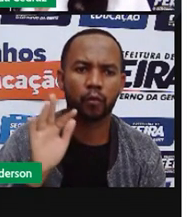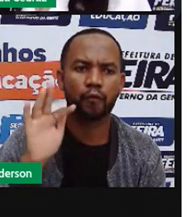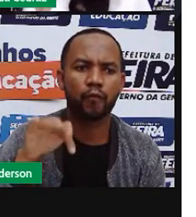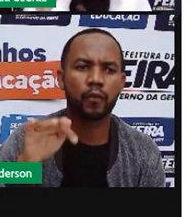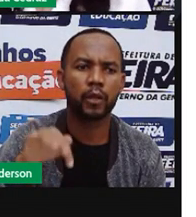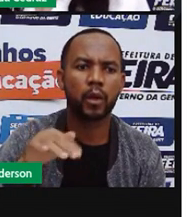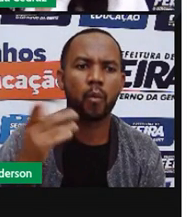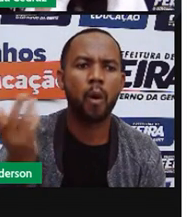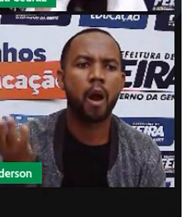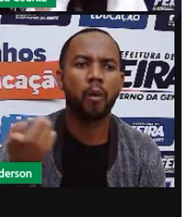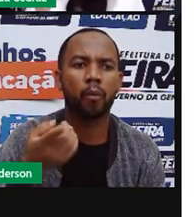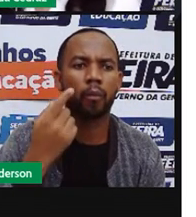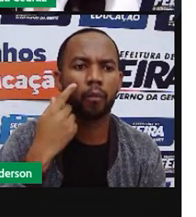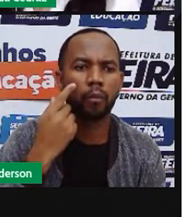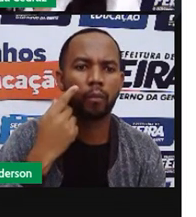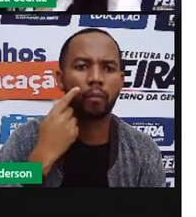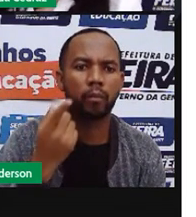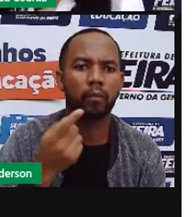quadrinho?